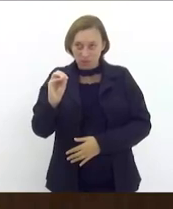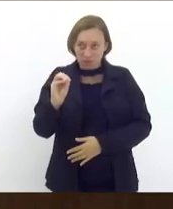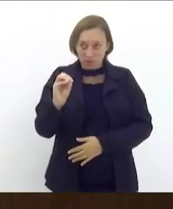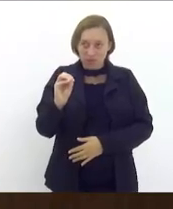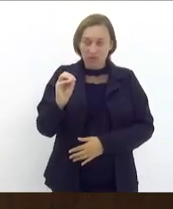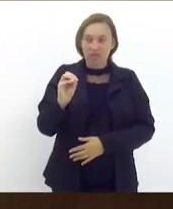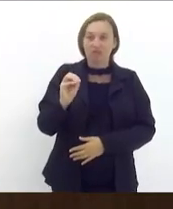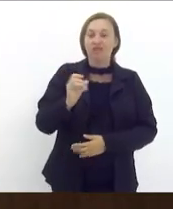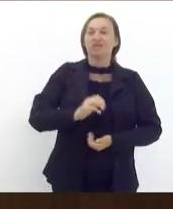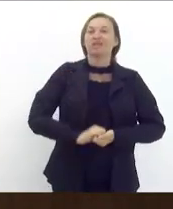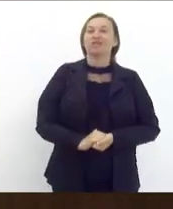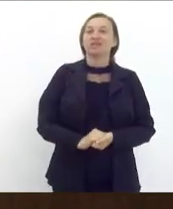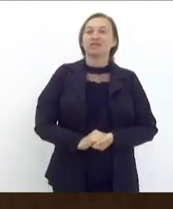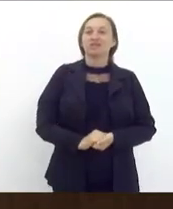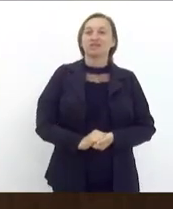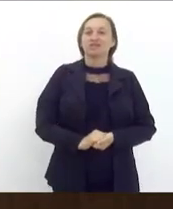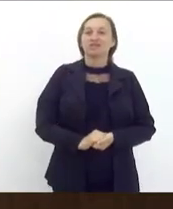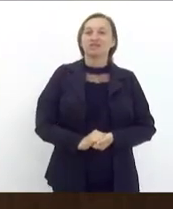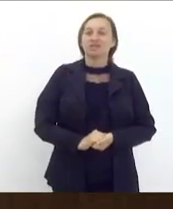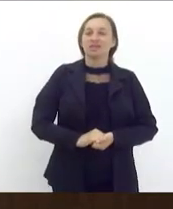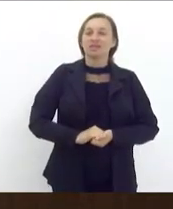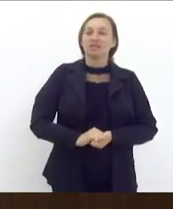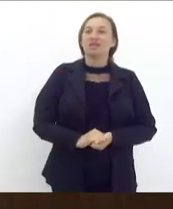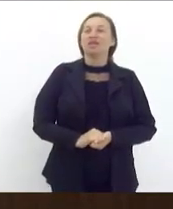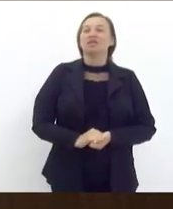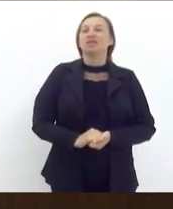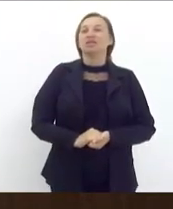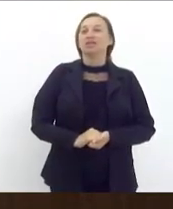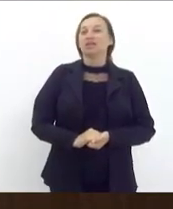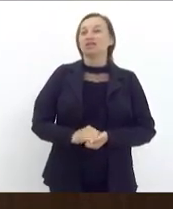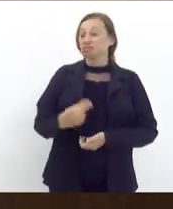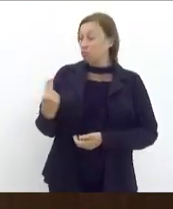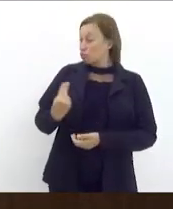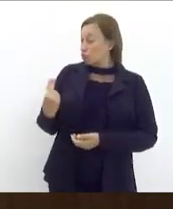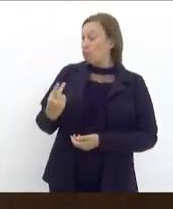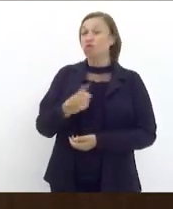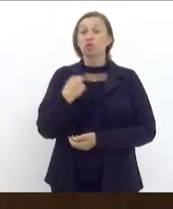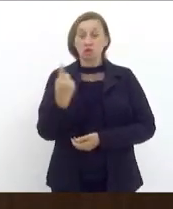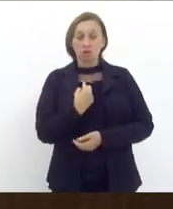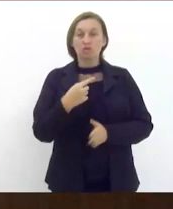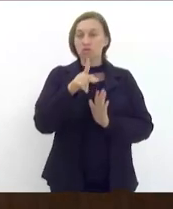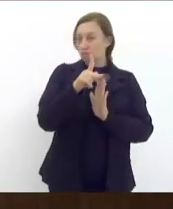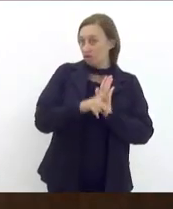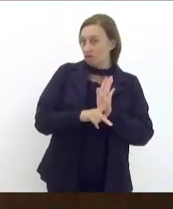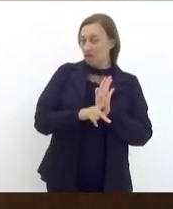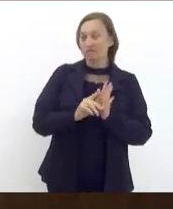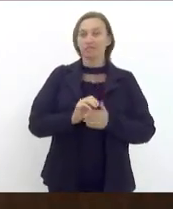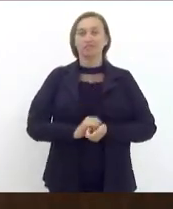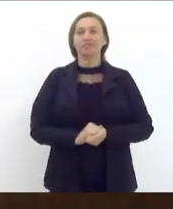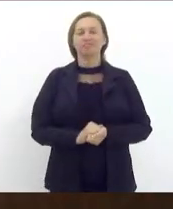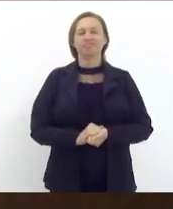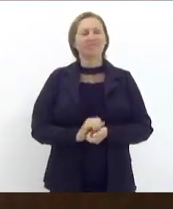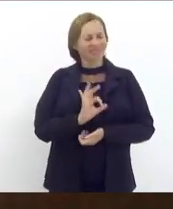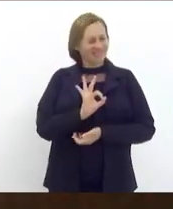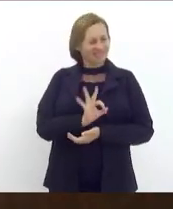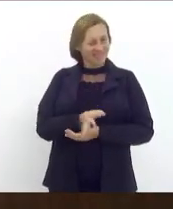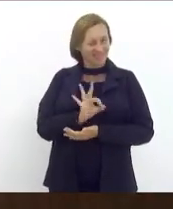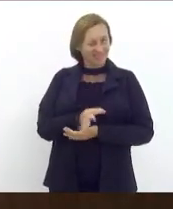colocar como coautor desse projeto e claro